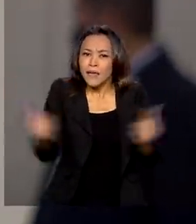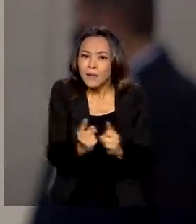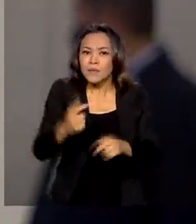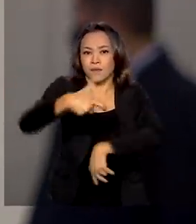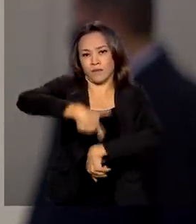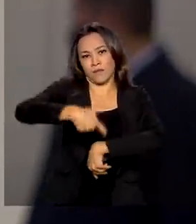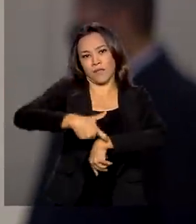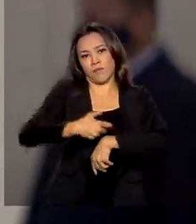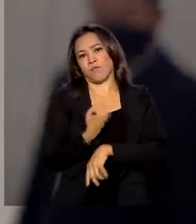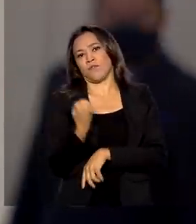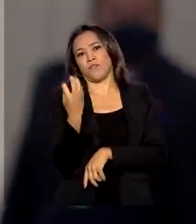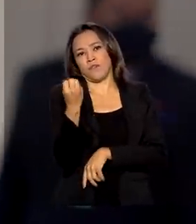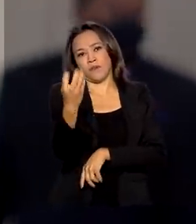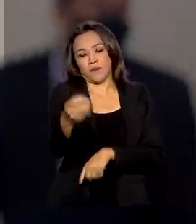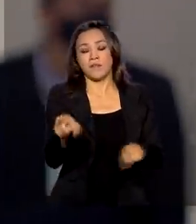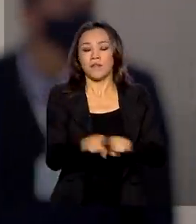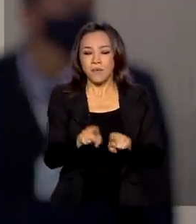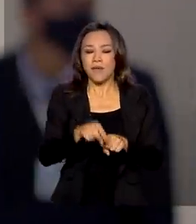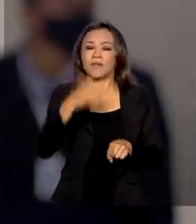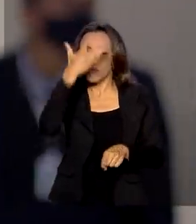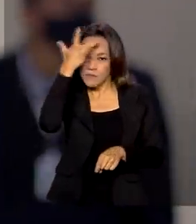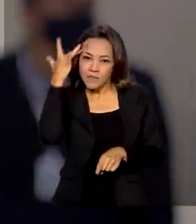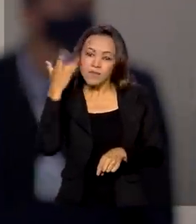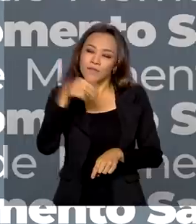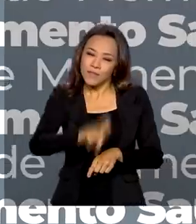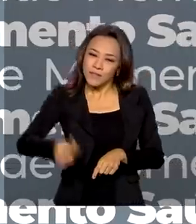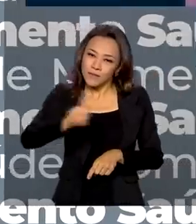vai desonerar as pessoas que por ali transitam.